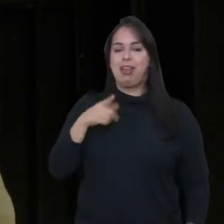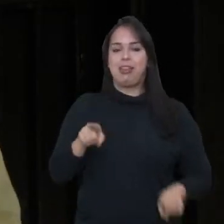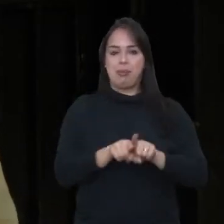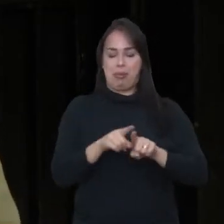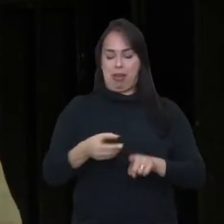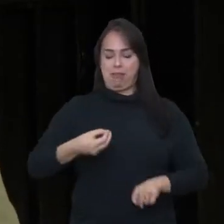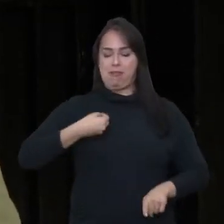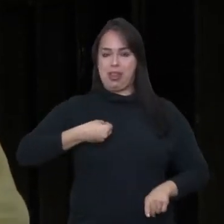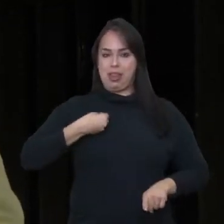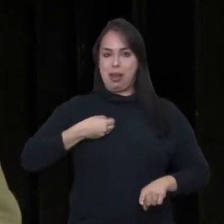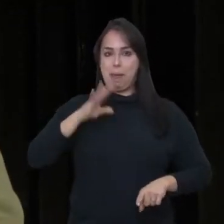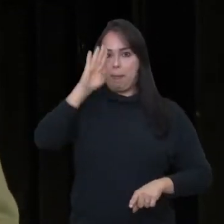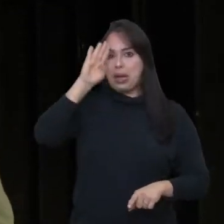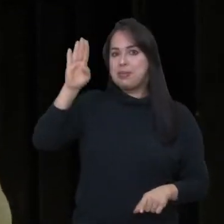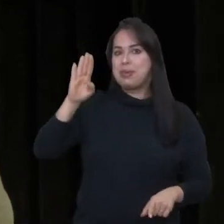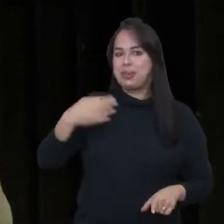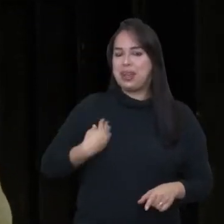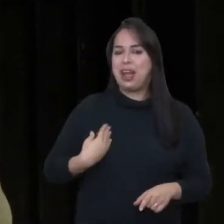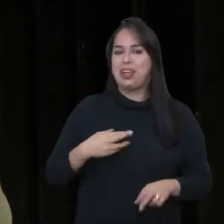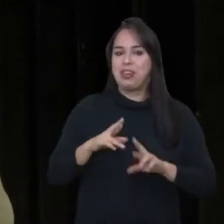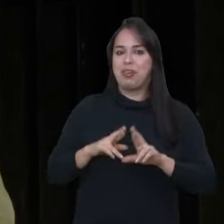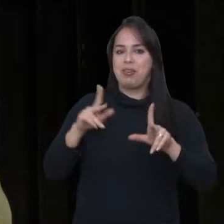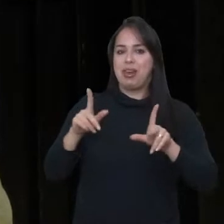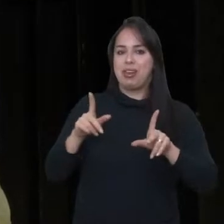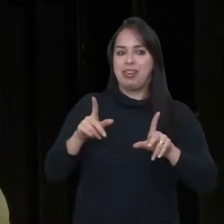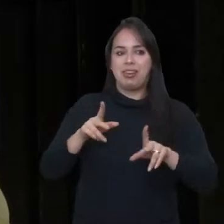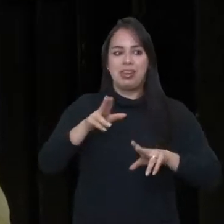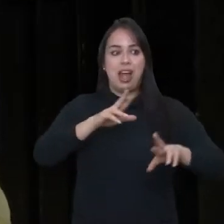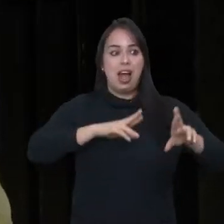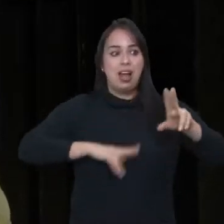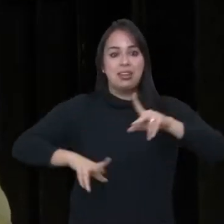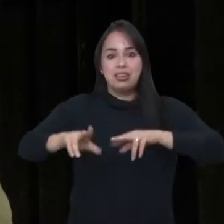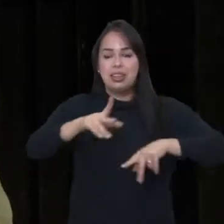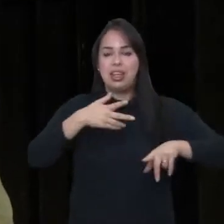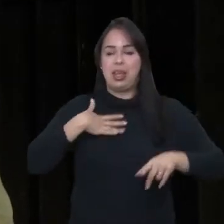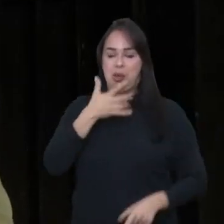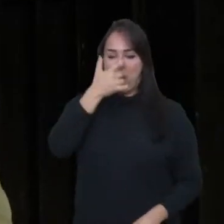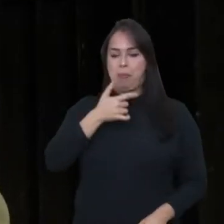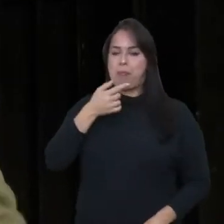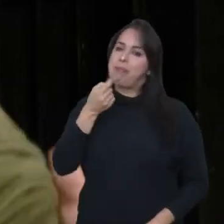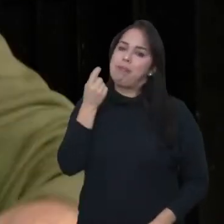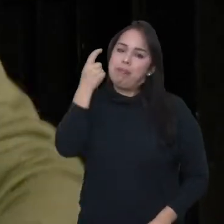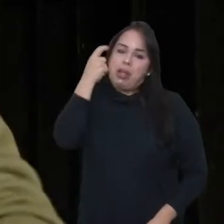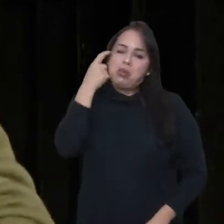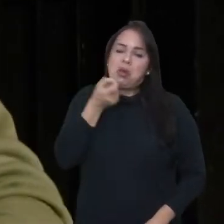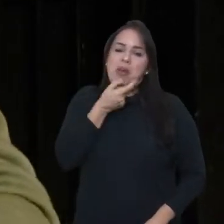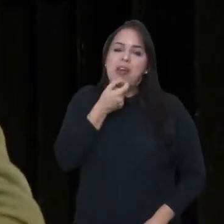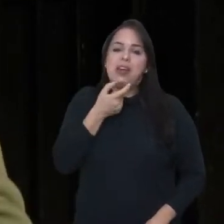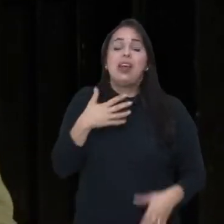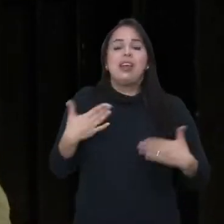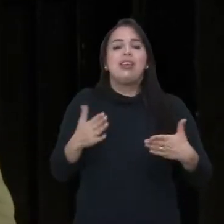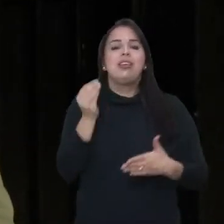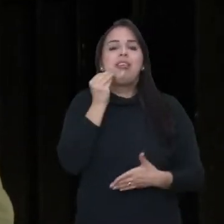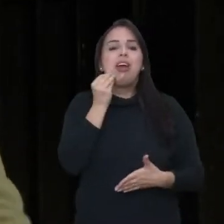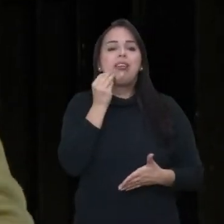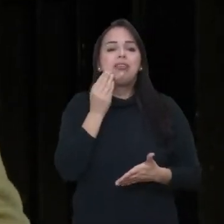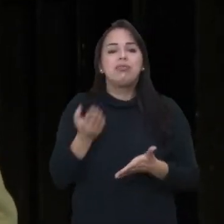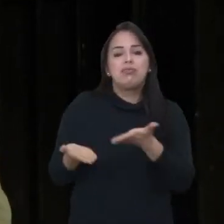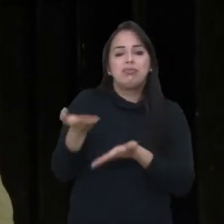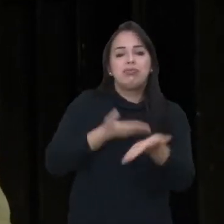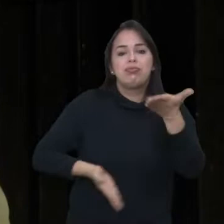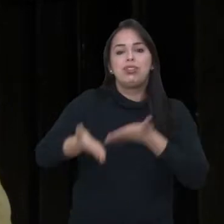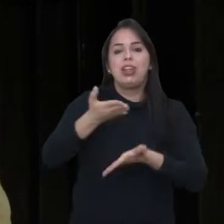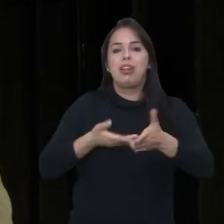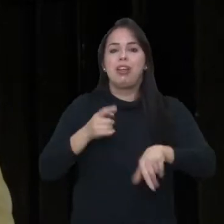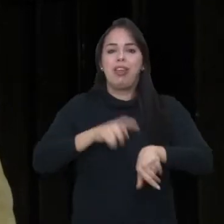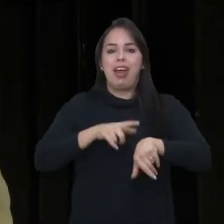vida, principalmente que é diferente do normal, assim, que eu acho graça. E tento inserir o público nessa história. Eu acho que é ali que